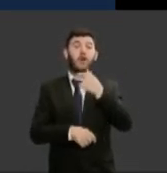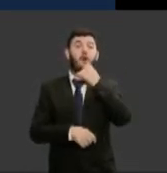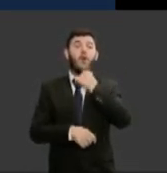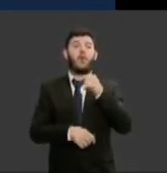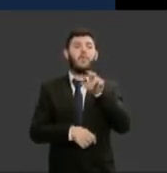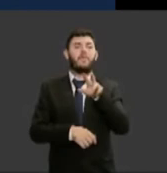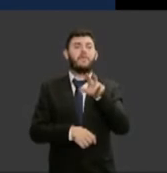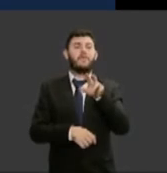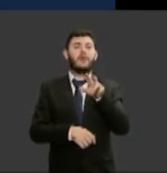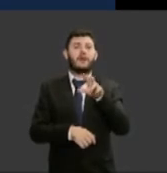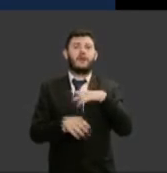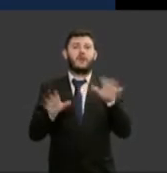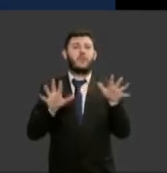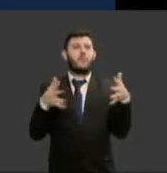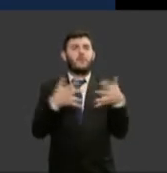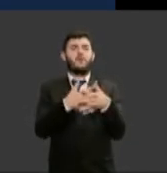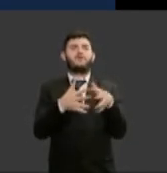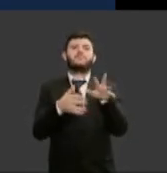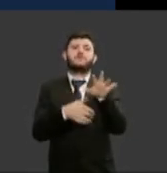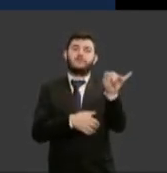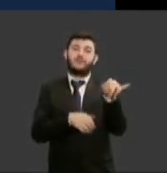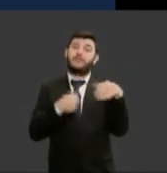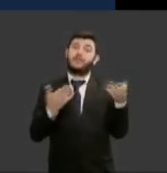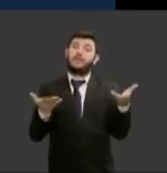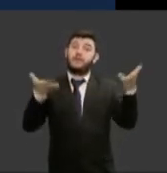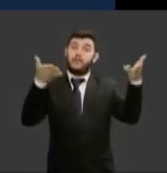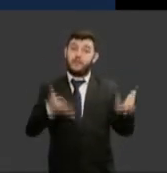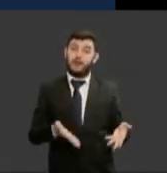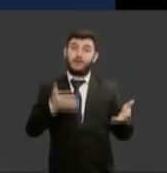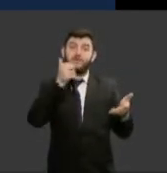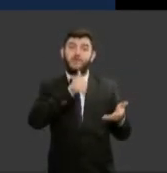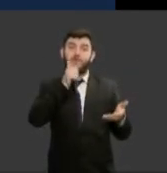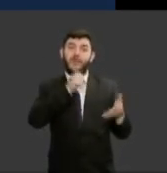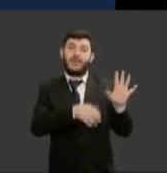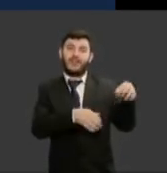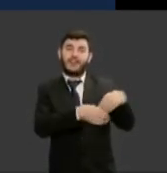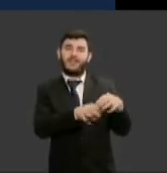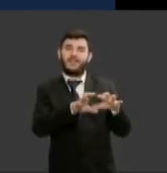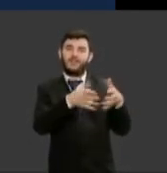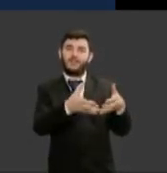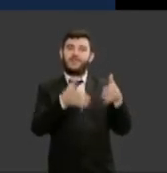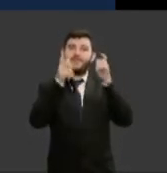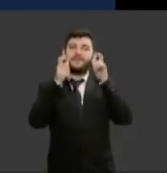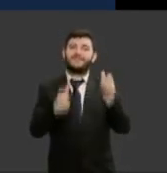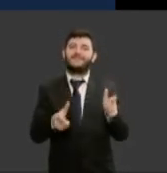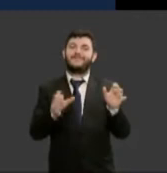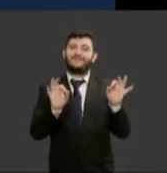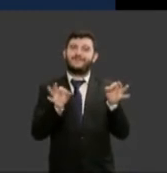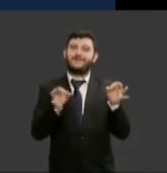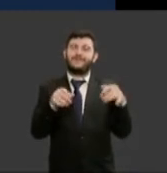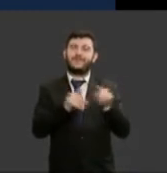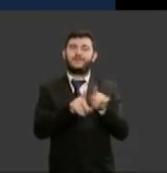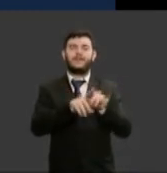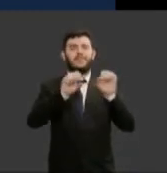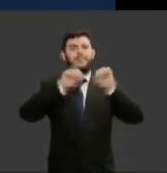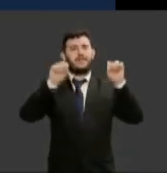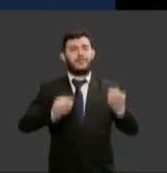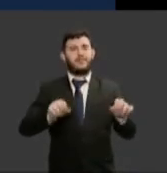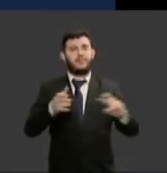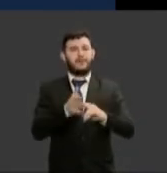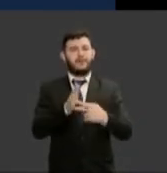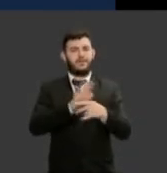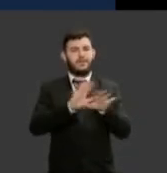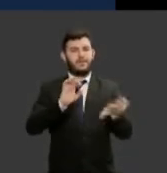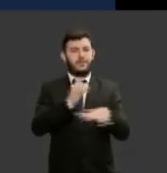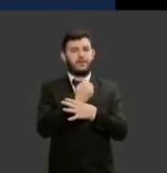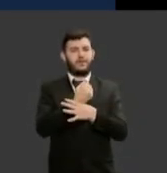ambiente por isso a participação da mulher para compor equipes é interessante também nesse sentido dentro do sistema de segurança